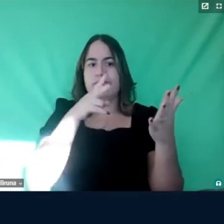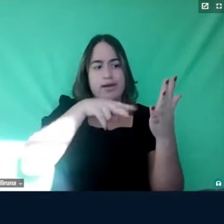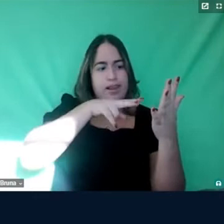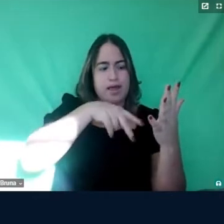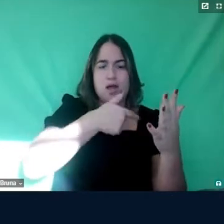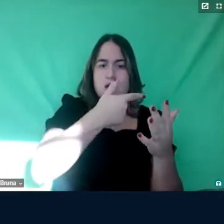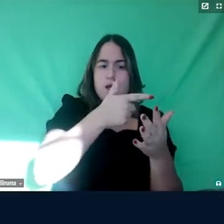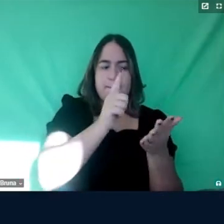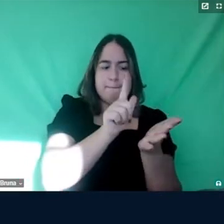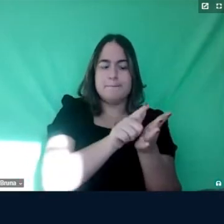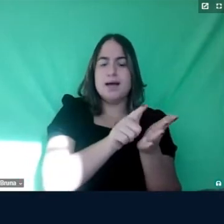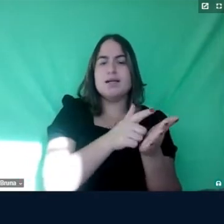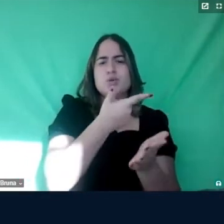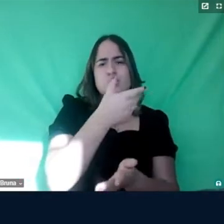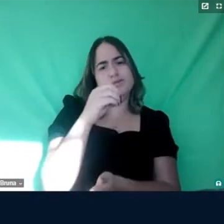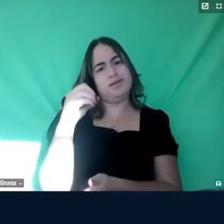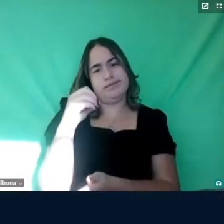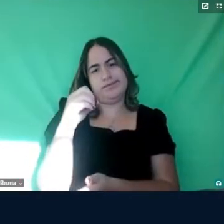páginas, né,